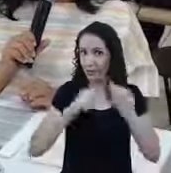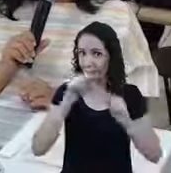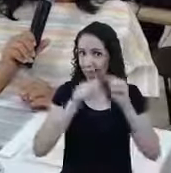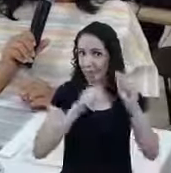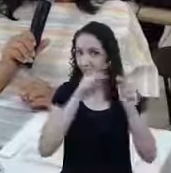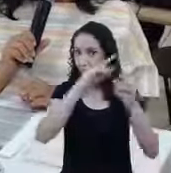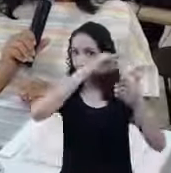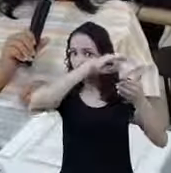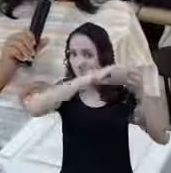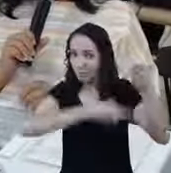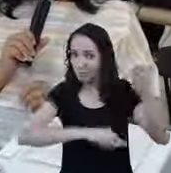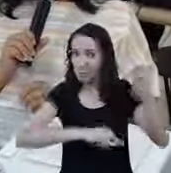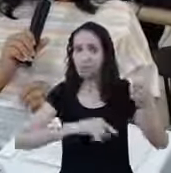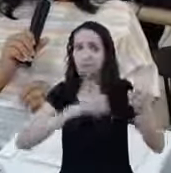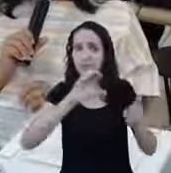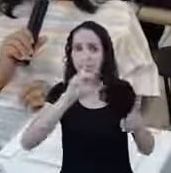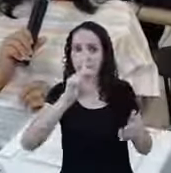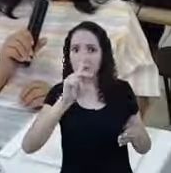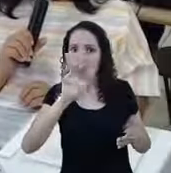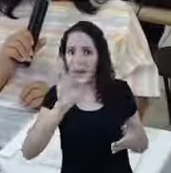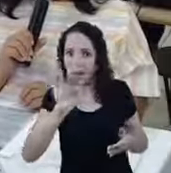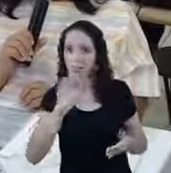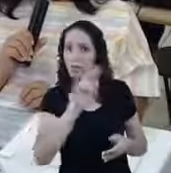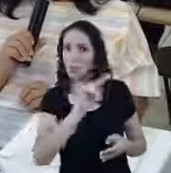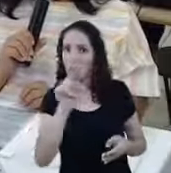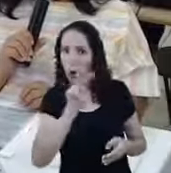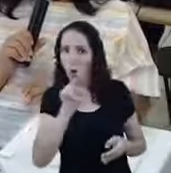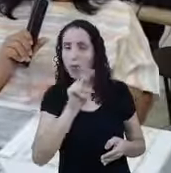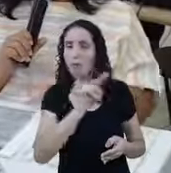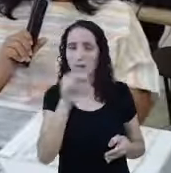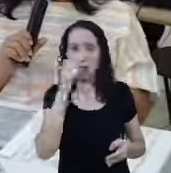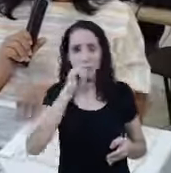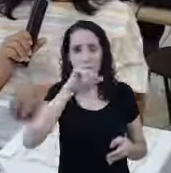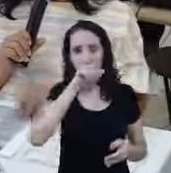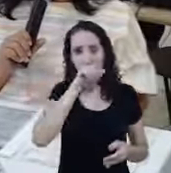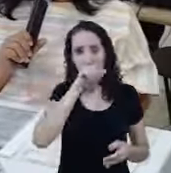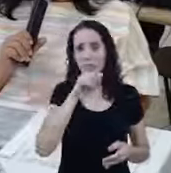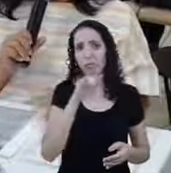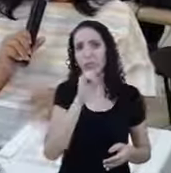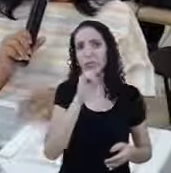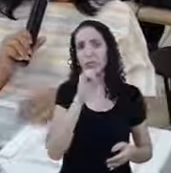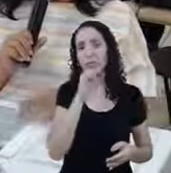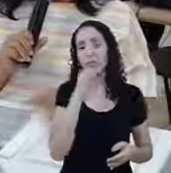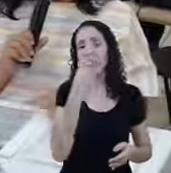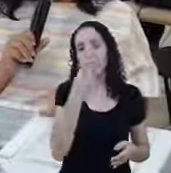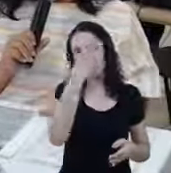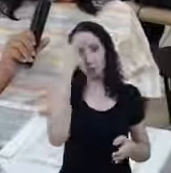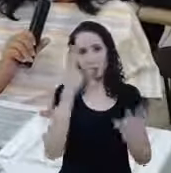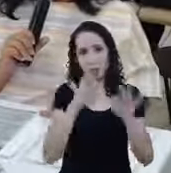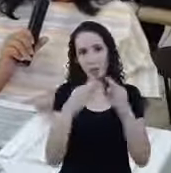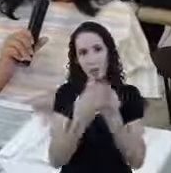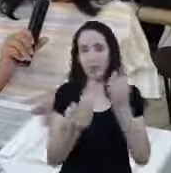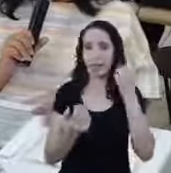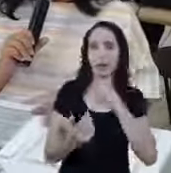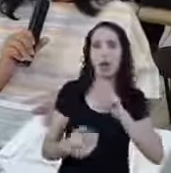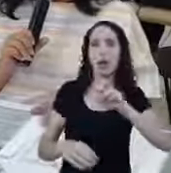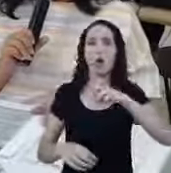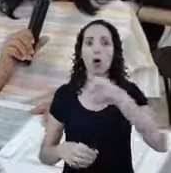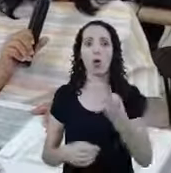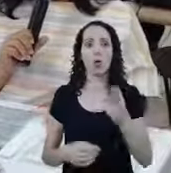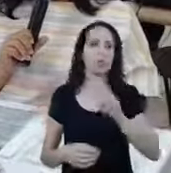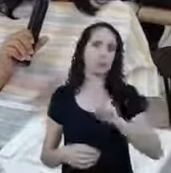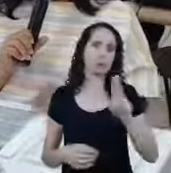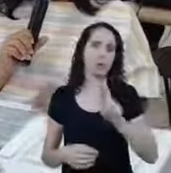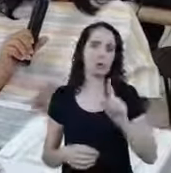dados Agora, por exemplo Quando você fala Dois membros da família irão receber ou não Por que isso?